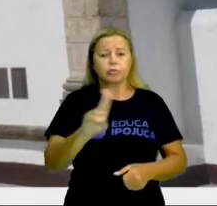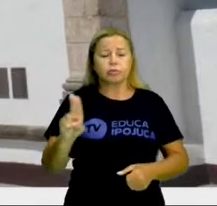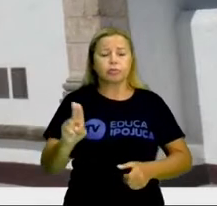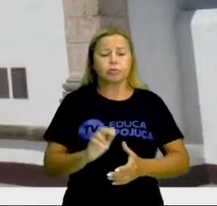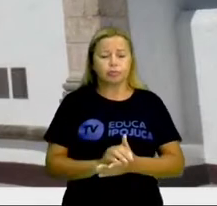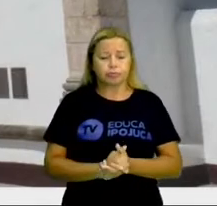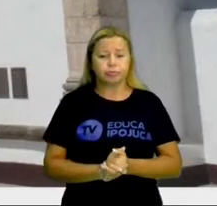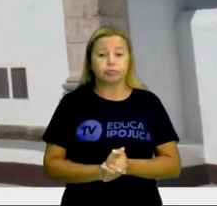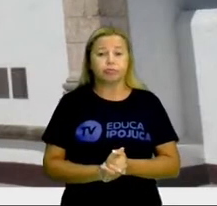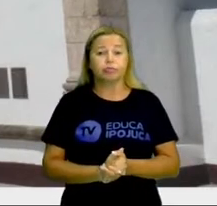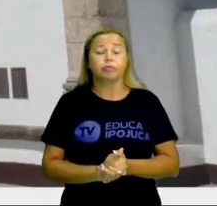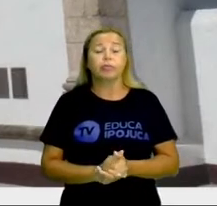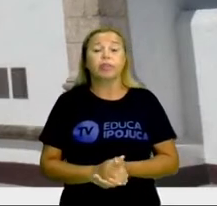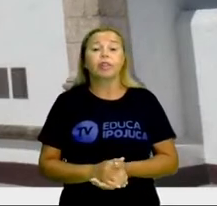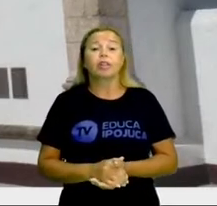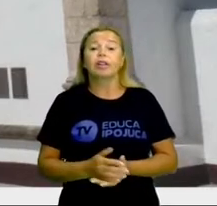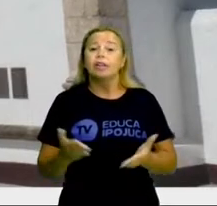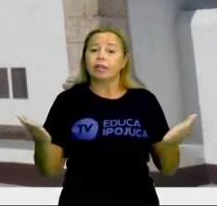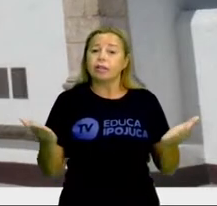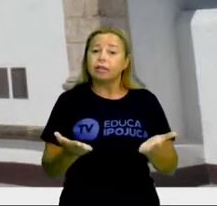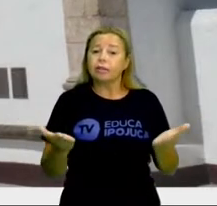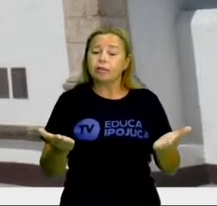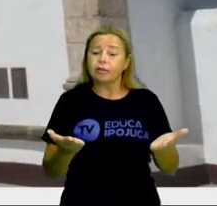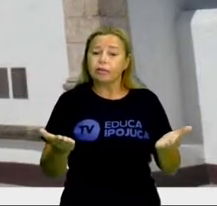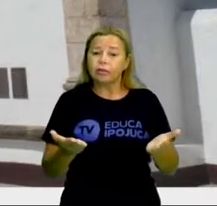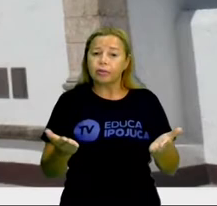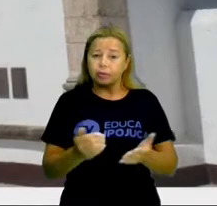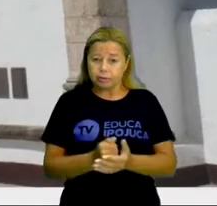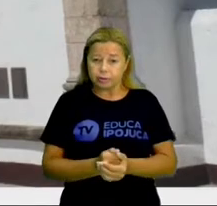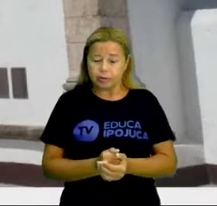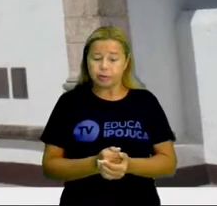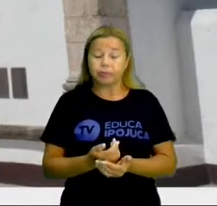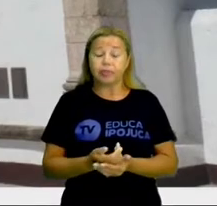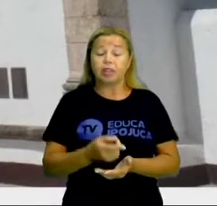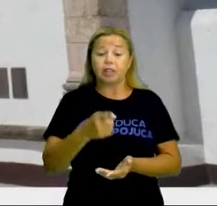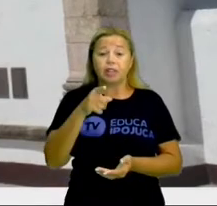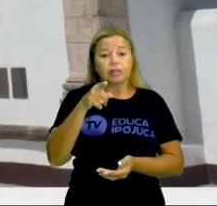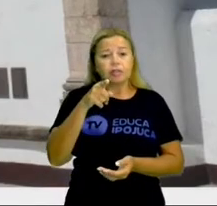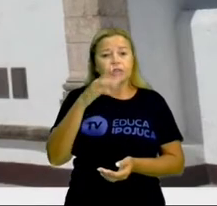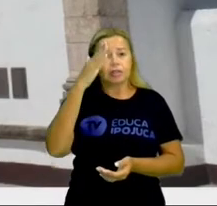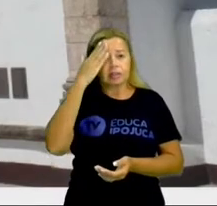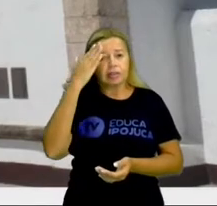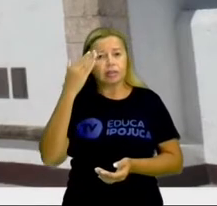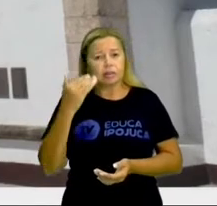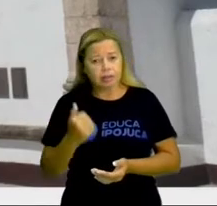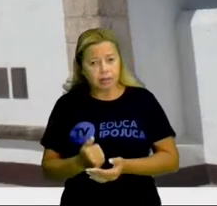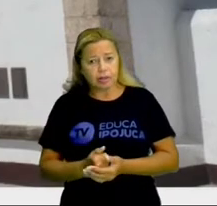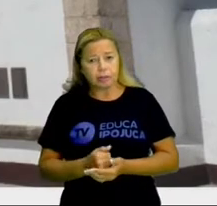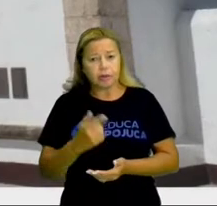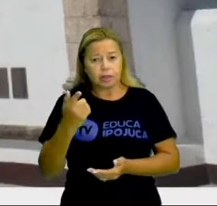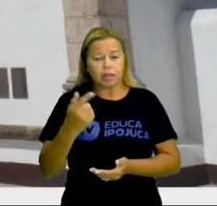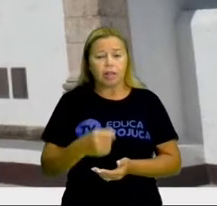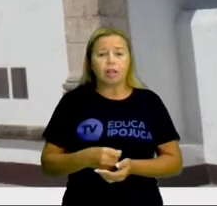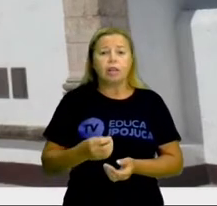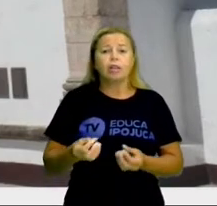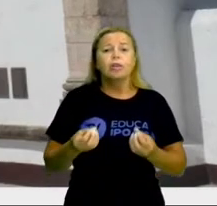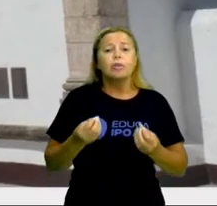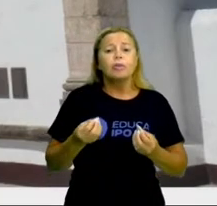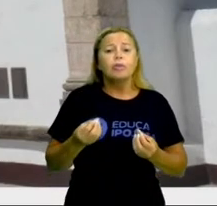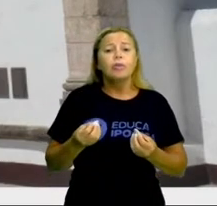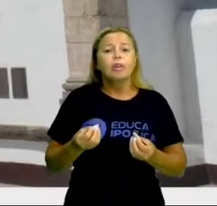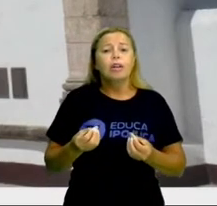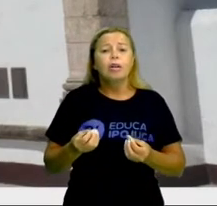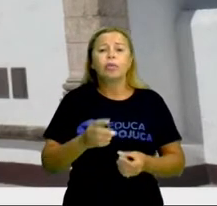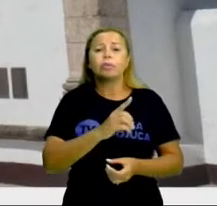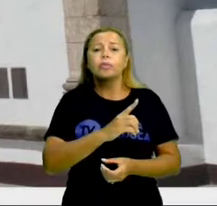Nesse momento, a gente sabe que a inauguração da Igreja, ou seja, a data de fundação dela, se